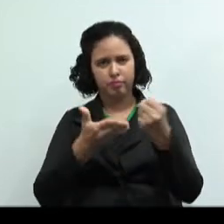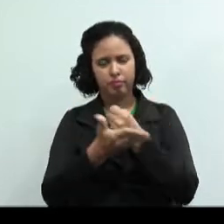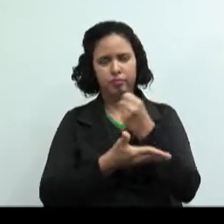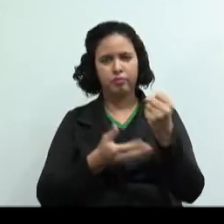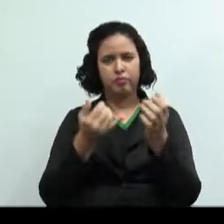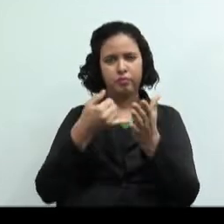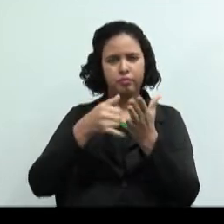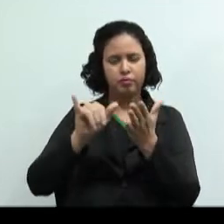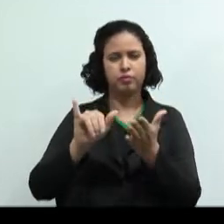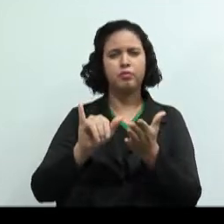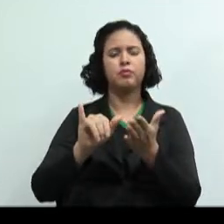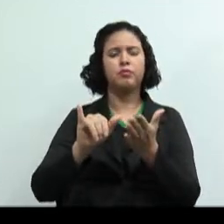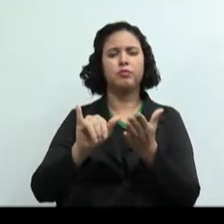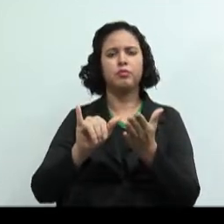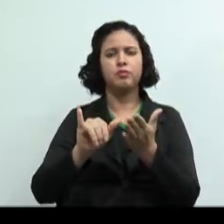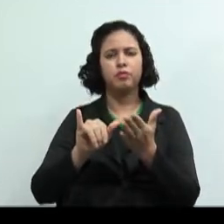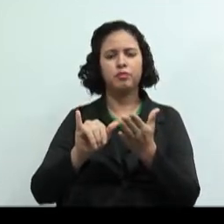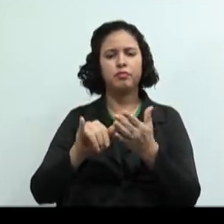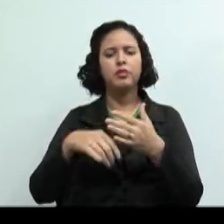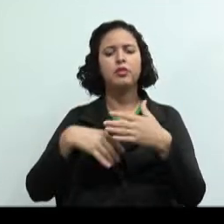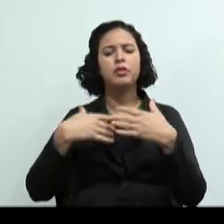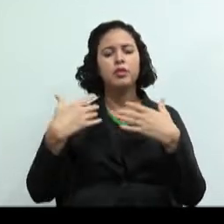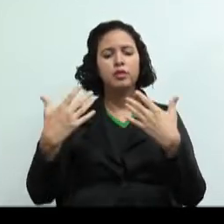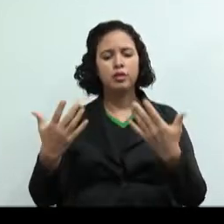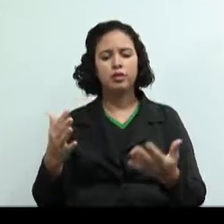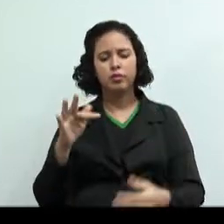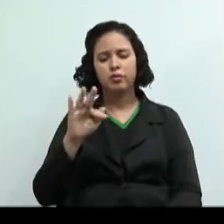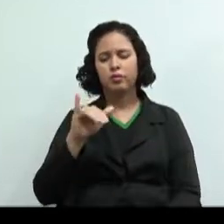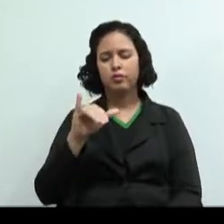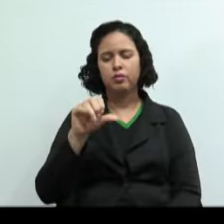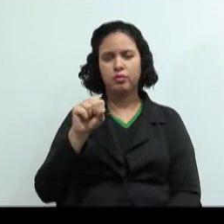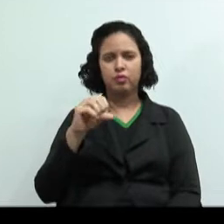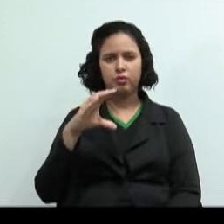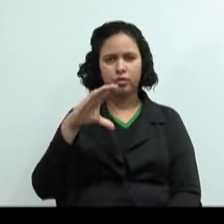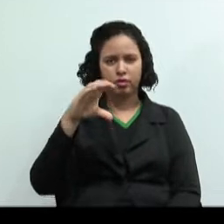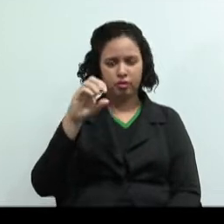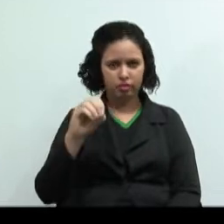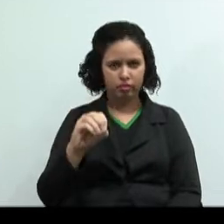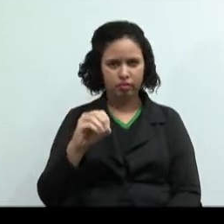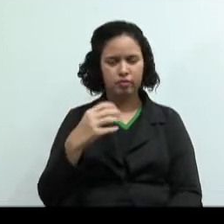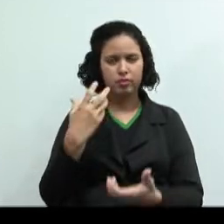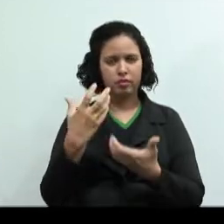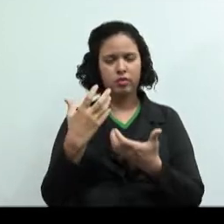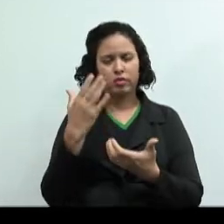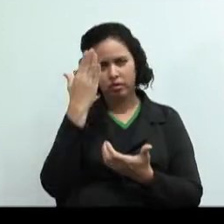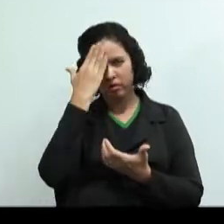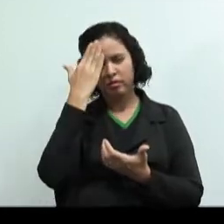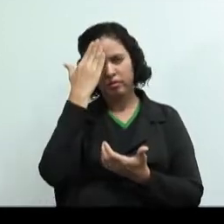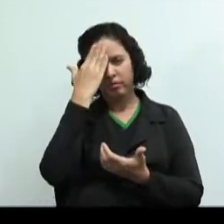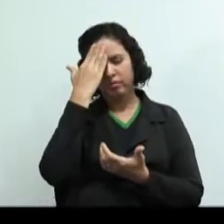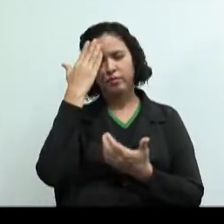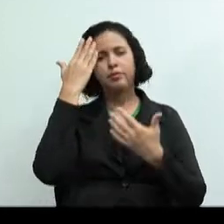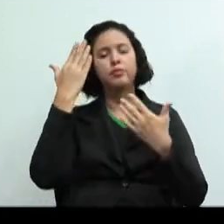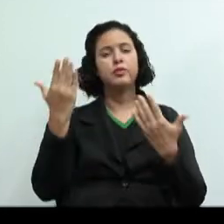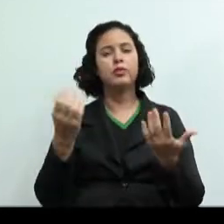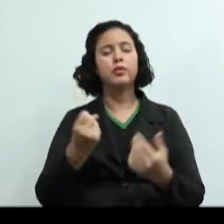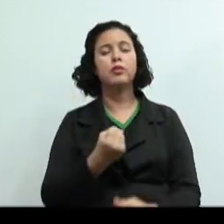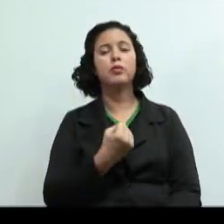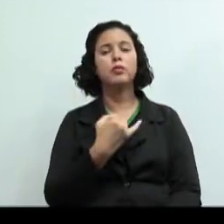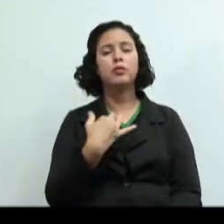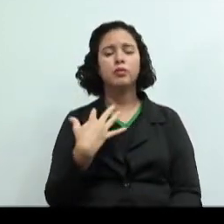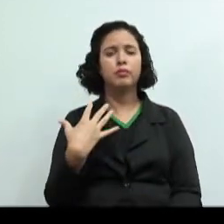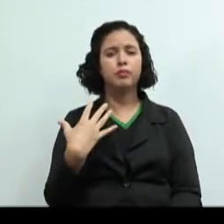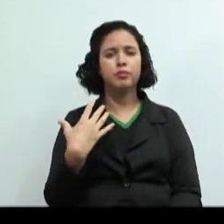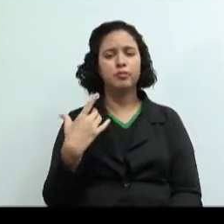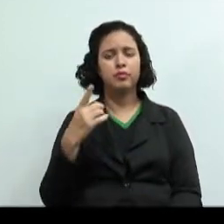jurídicas. O o fisco queria saber? O fisco queria saber, embora fosse a produção, quanto seria